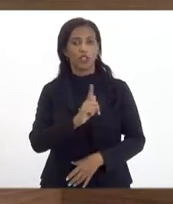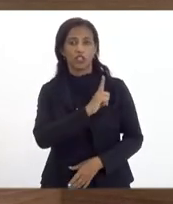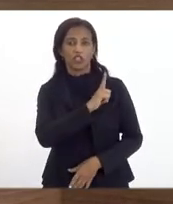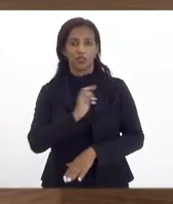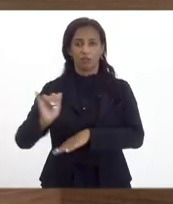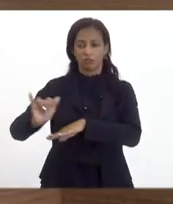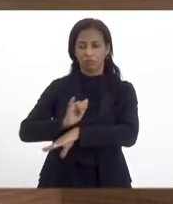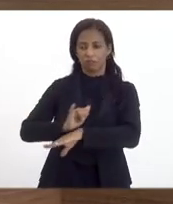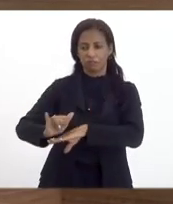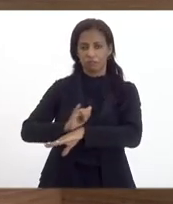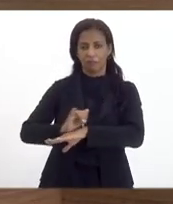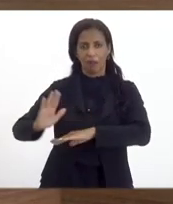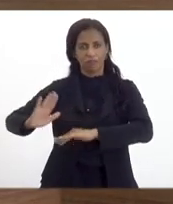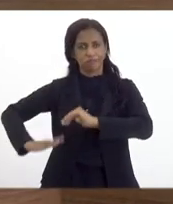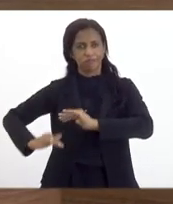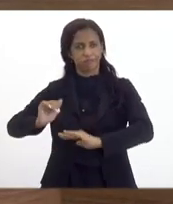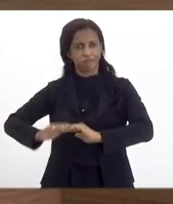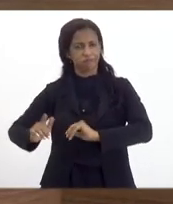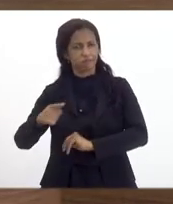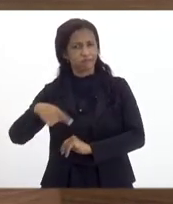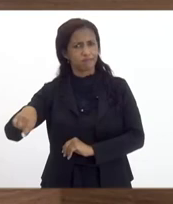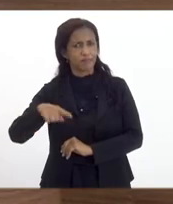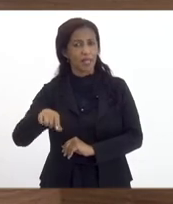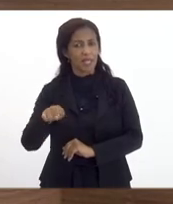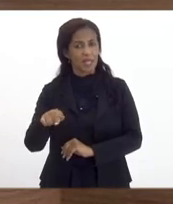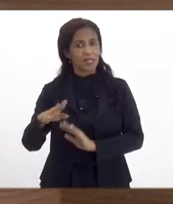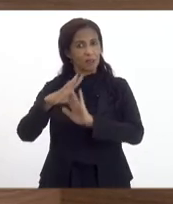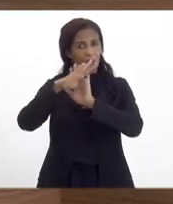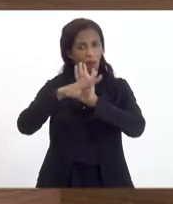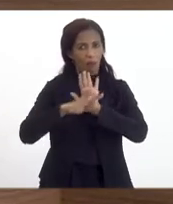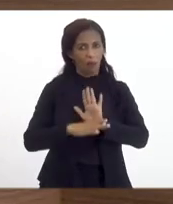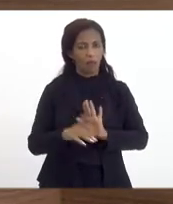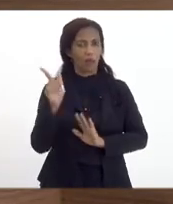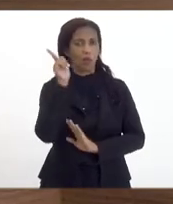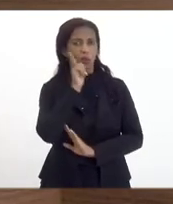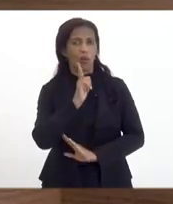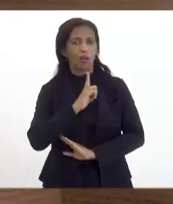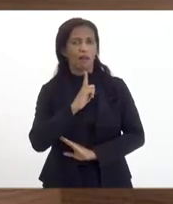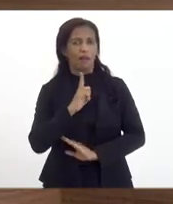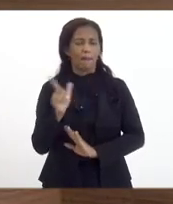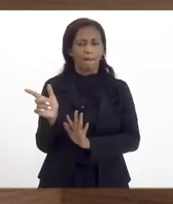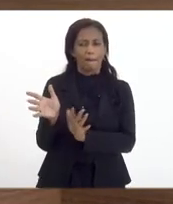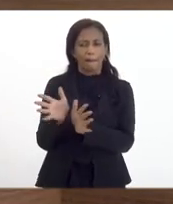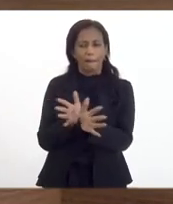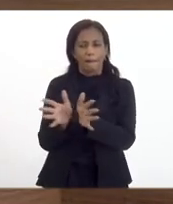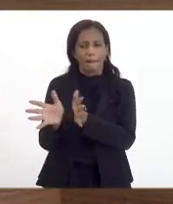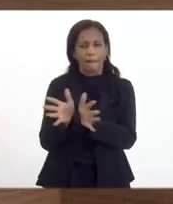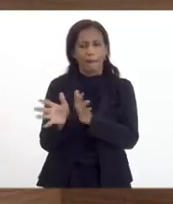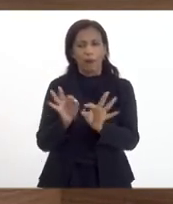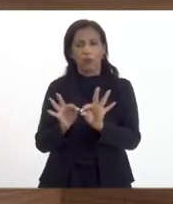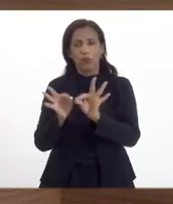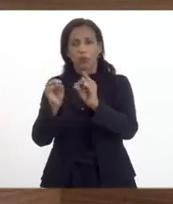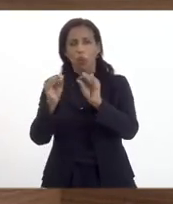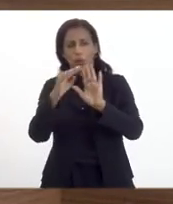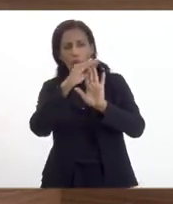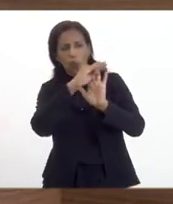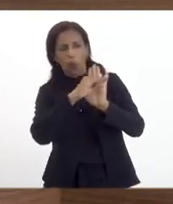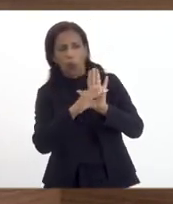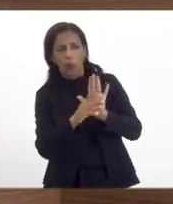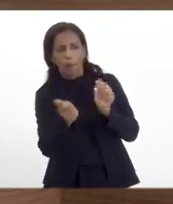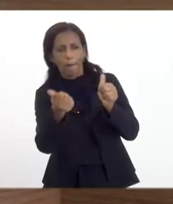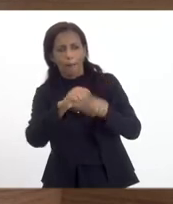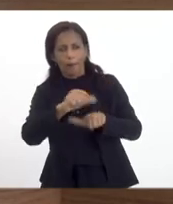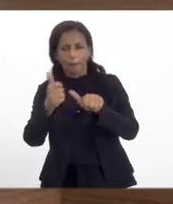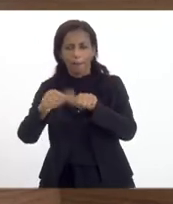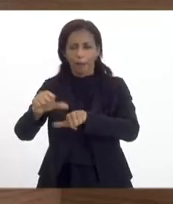estratégica das competências. Esse programa consiste no mapeamento de todos os nossos integrantes avaliando